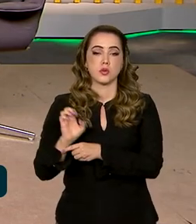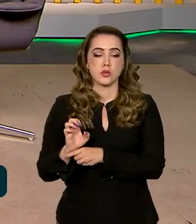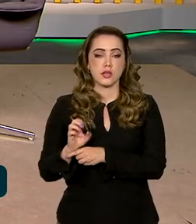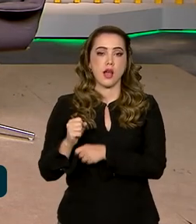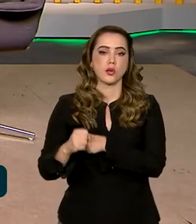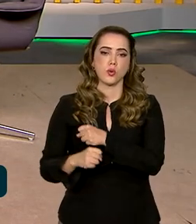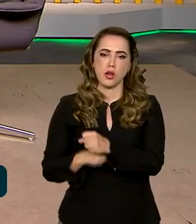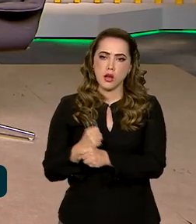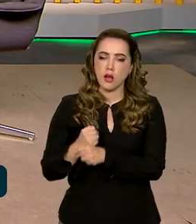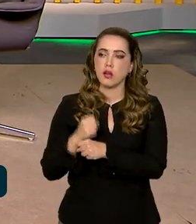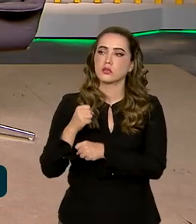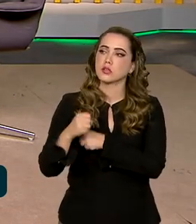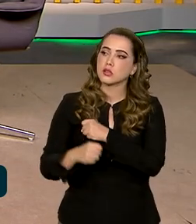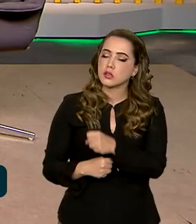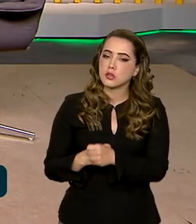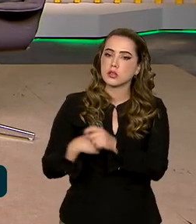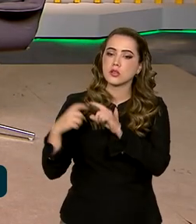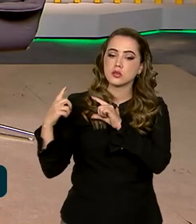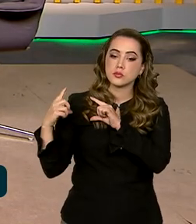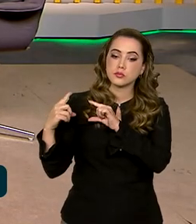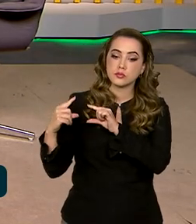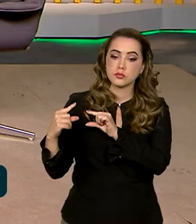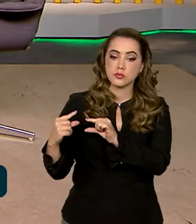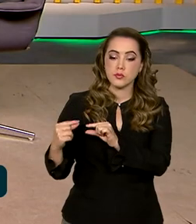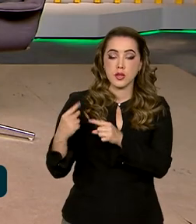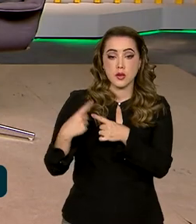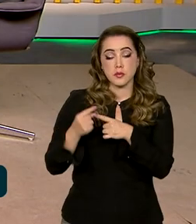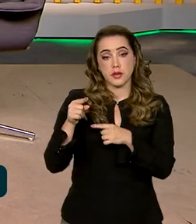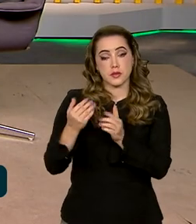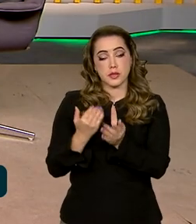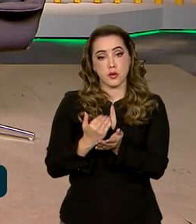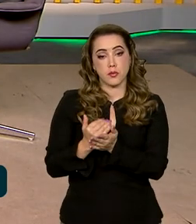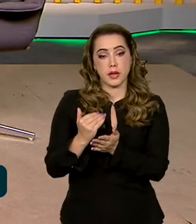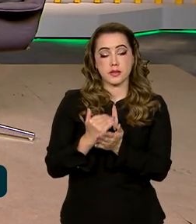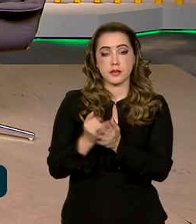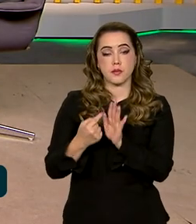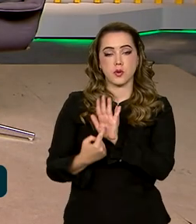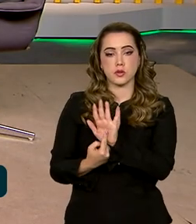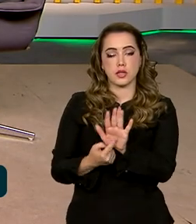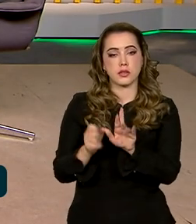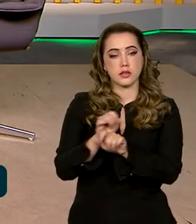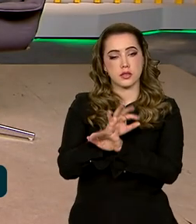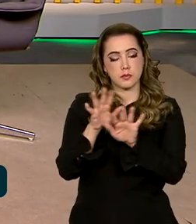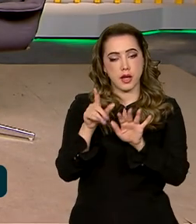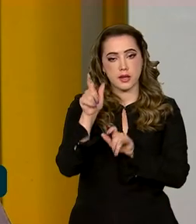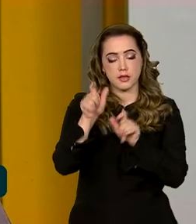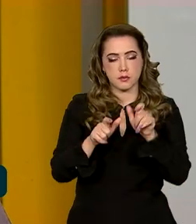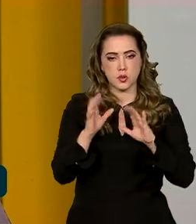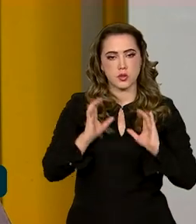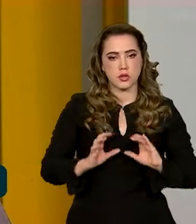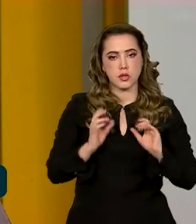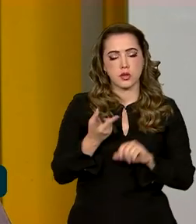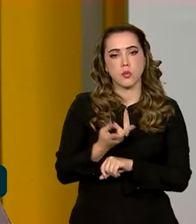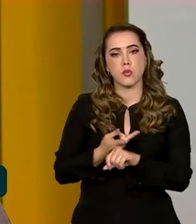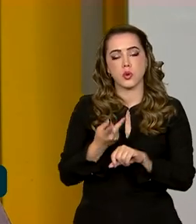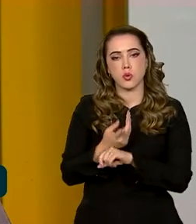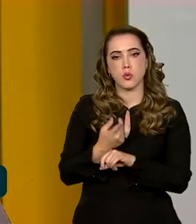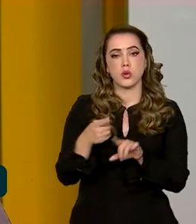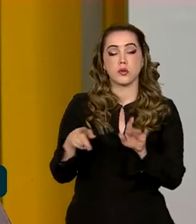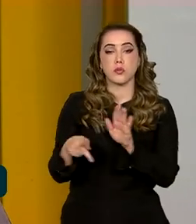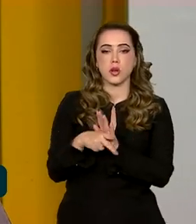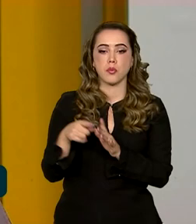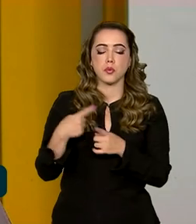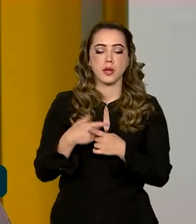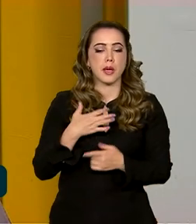importante, vai ter um grande impacto, porque você sabe quando você começa a dar transparência. E aí o cidadão vai cobrar. Ele vai cobrar do seu gestor público.